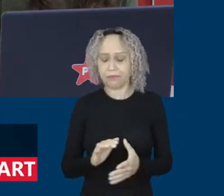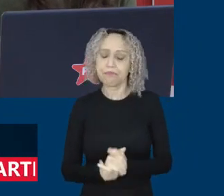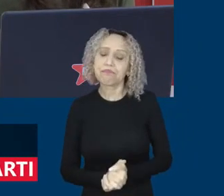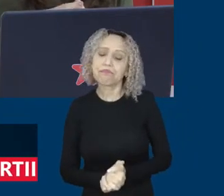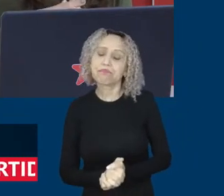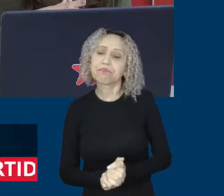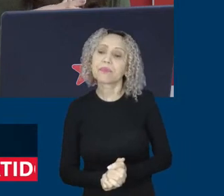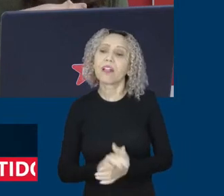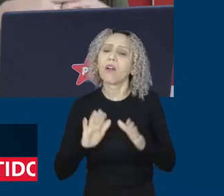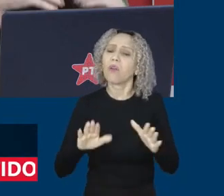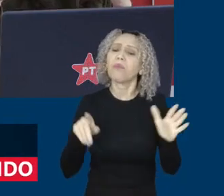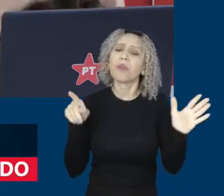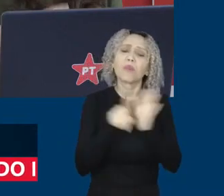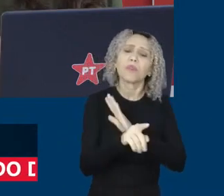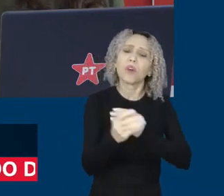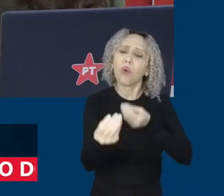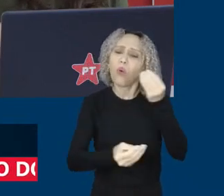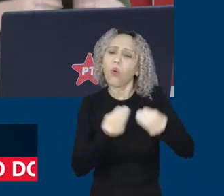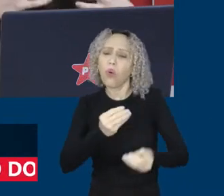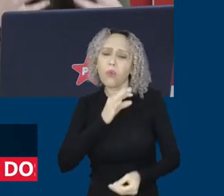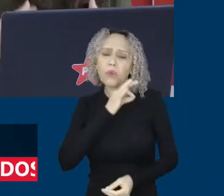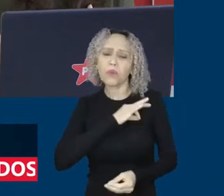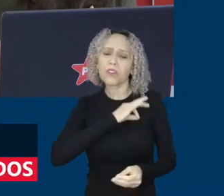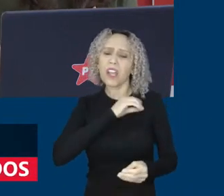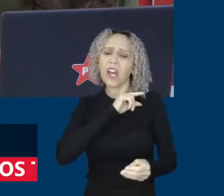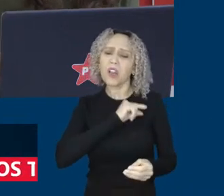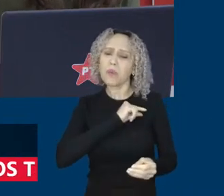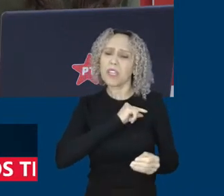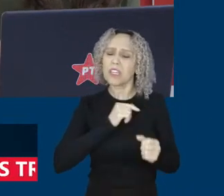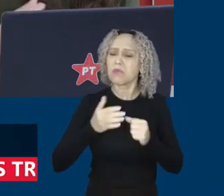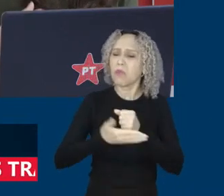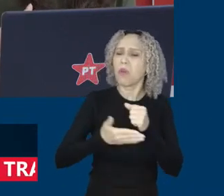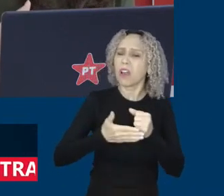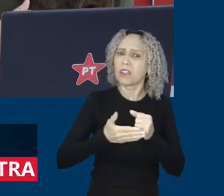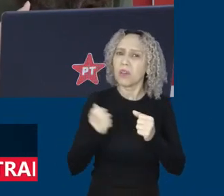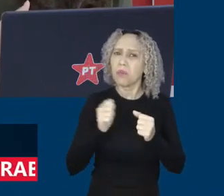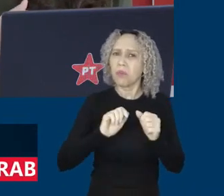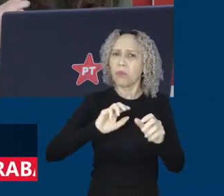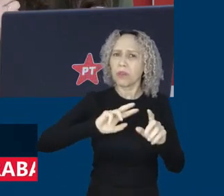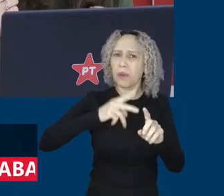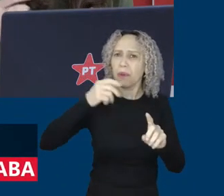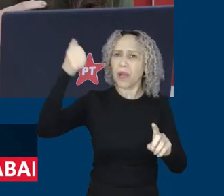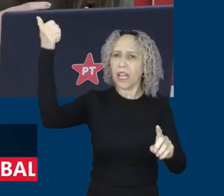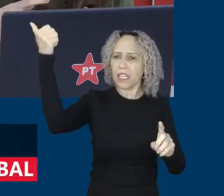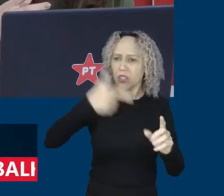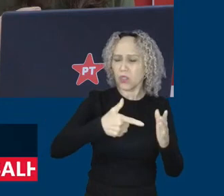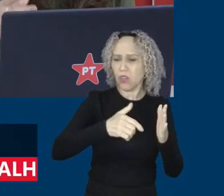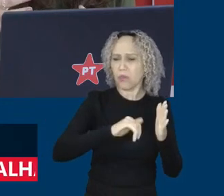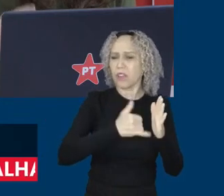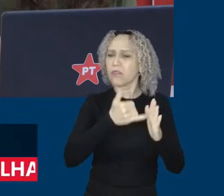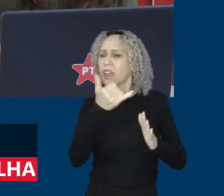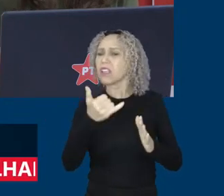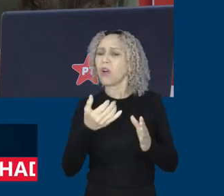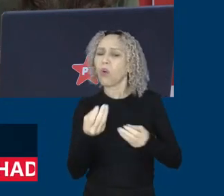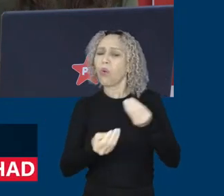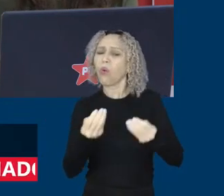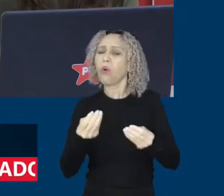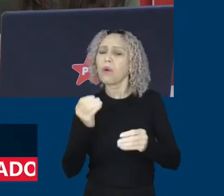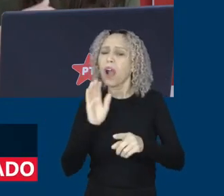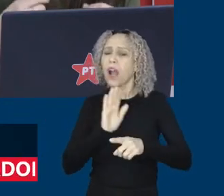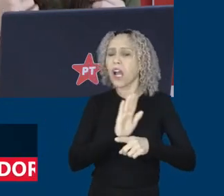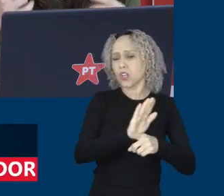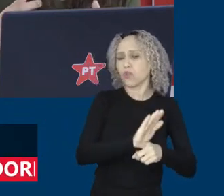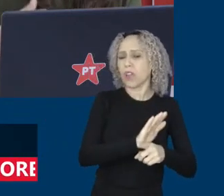como é que um salário mínimo com crescimento real acima da inflação também pode ajudar o governo a diminuir as